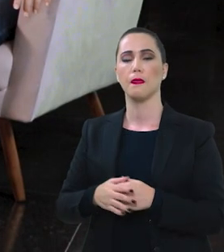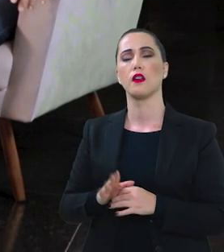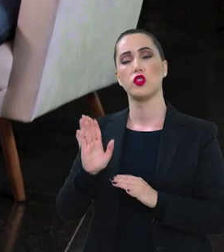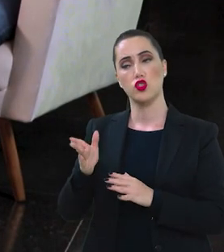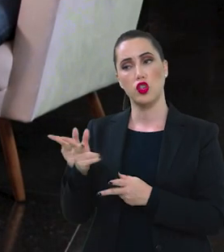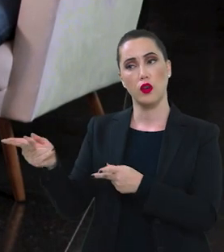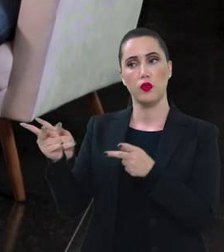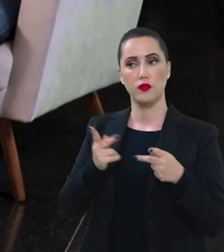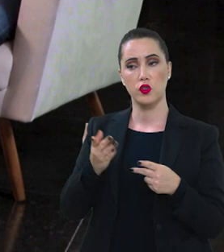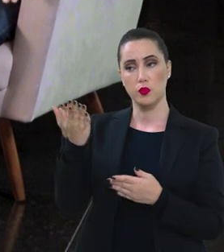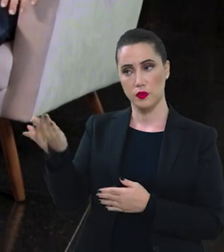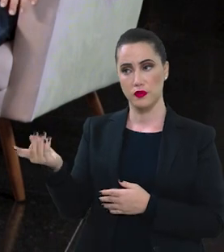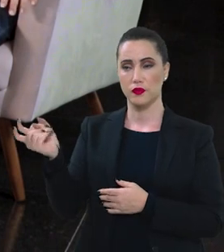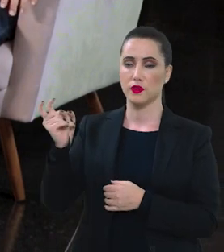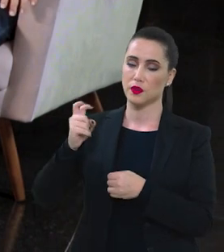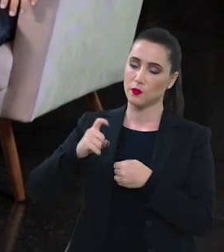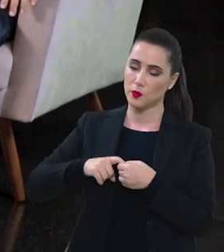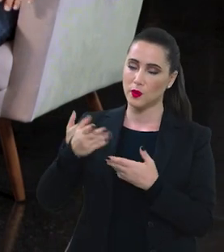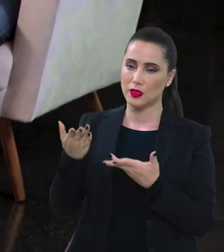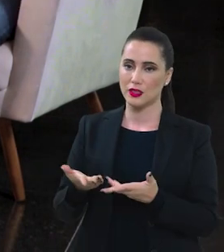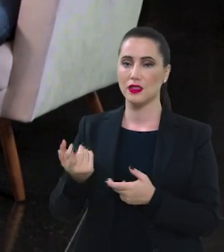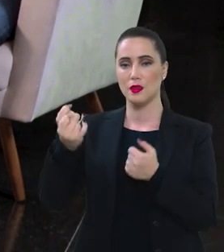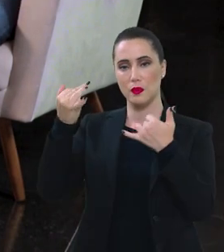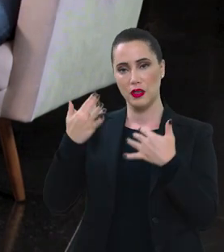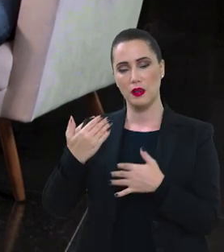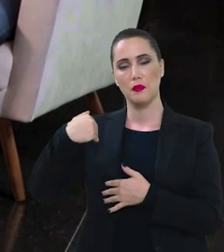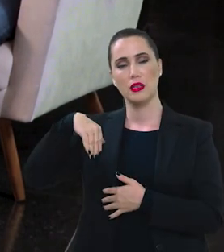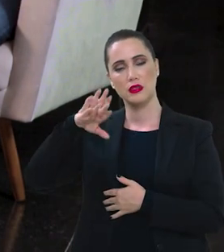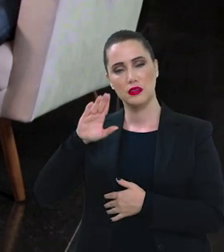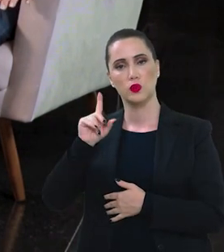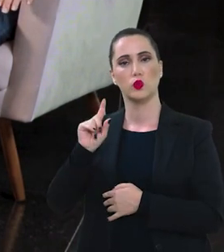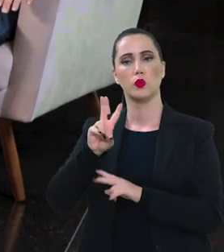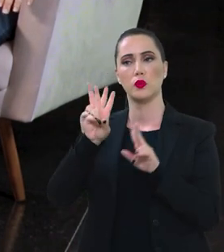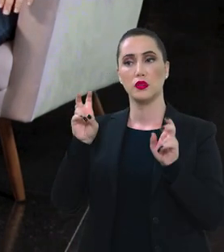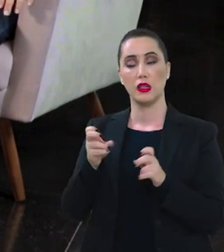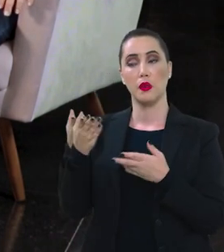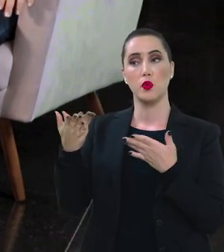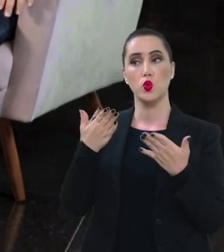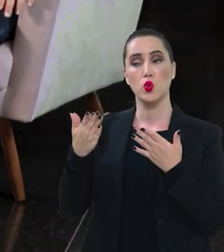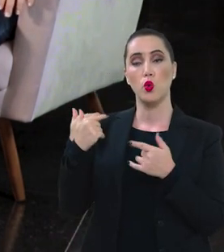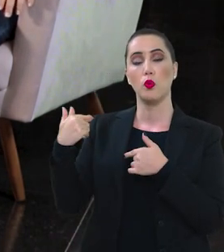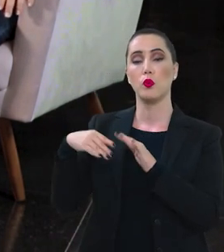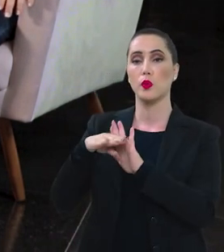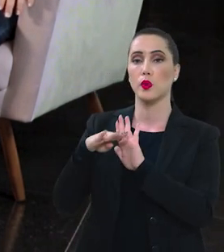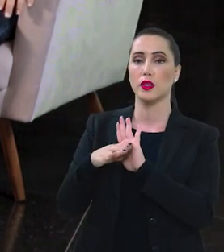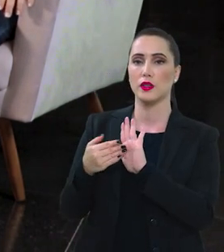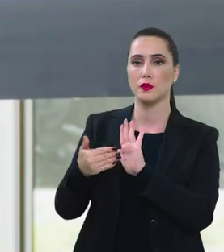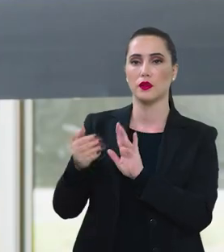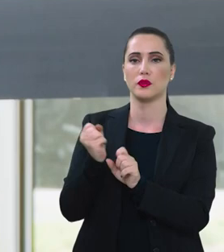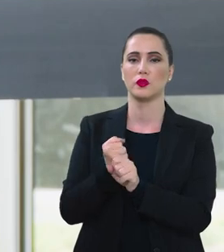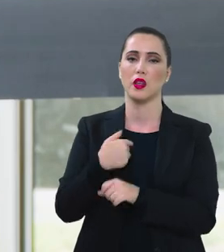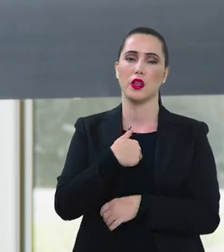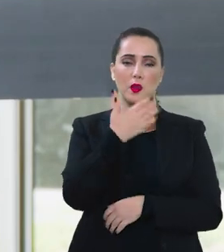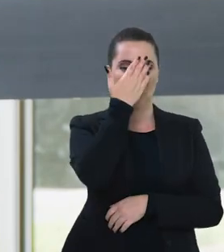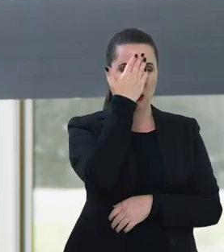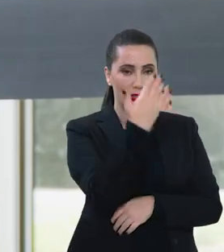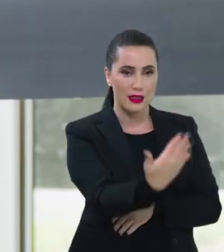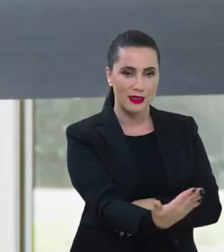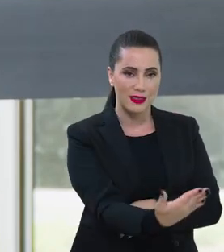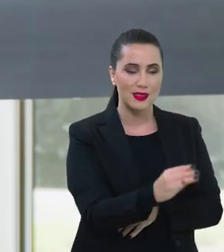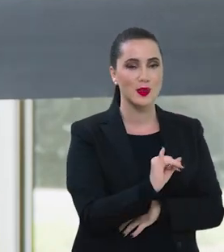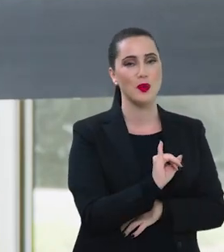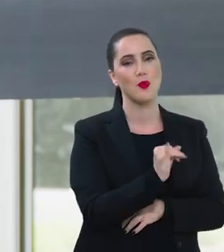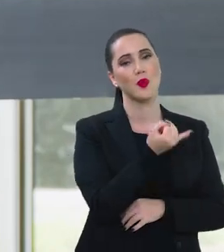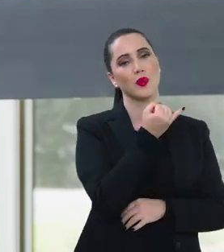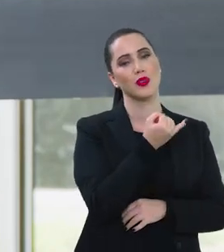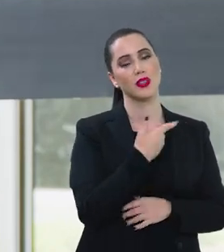já deixo o convite para você regressar e falar um pouquinho como é que está sendo a execução no decorrer do ano sim eu que agradeço Paulo a